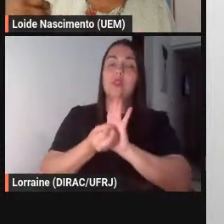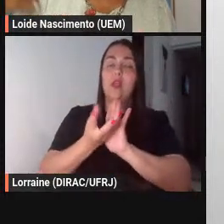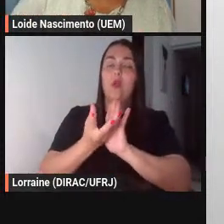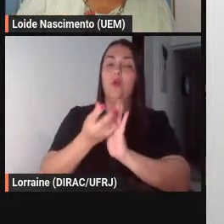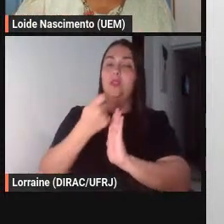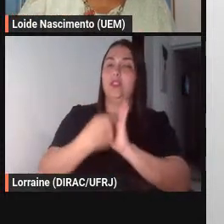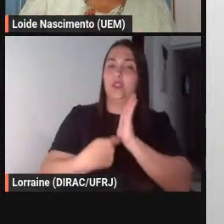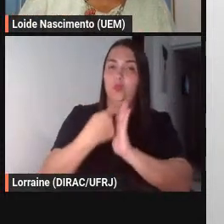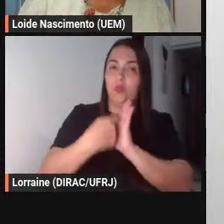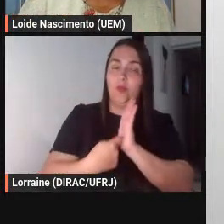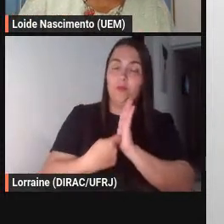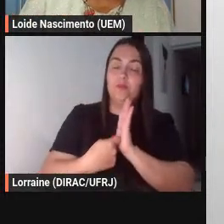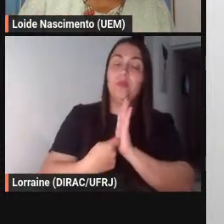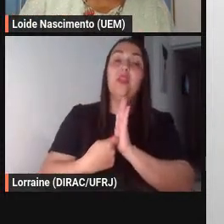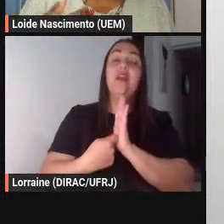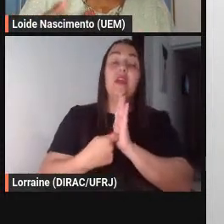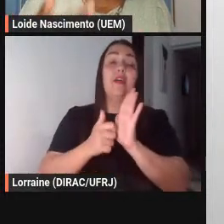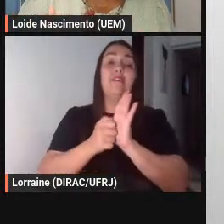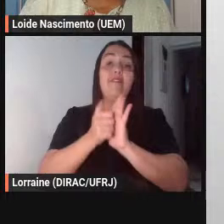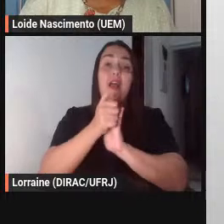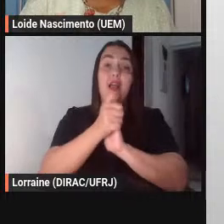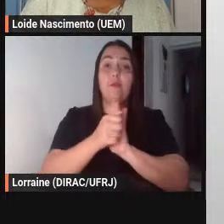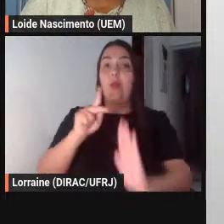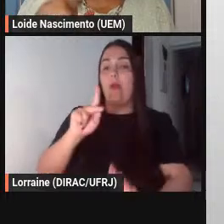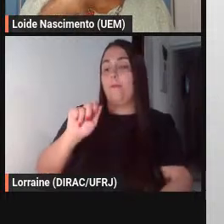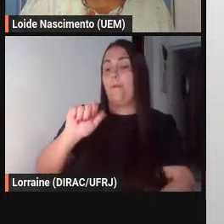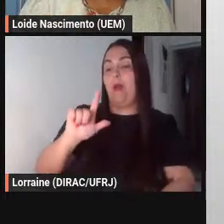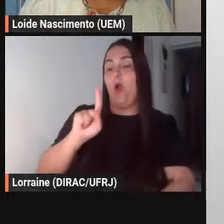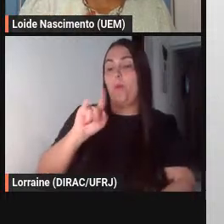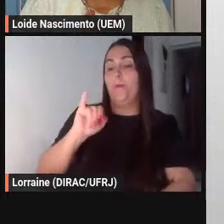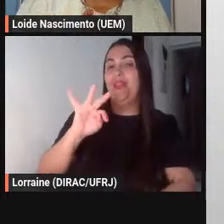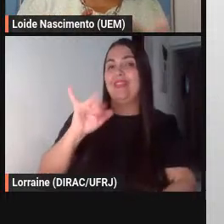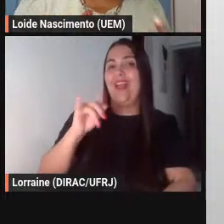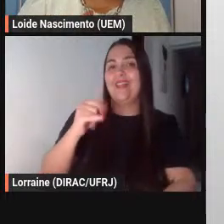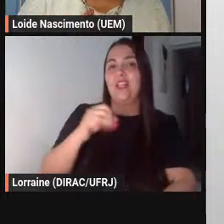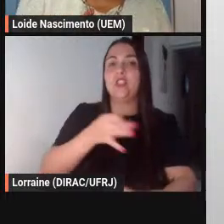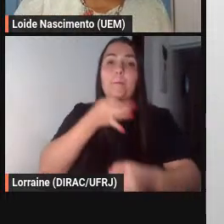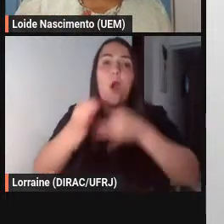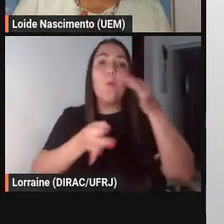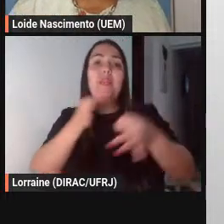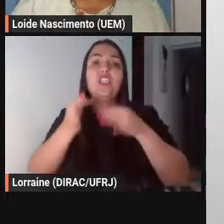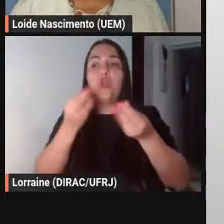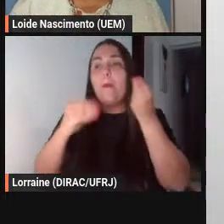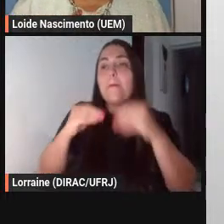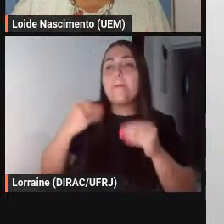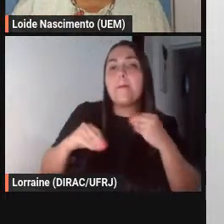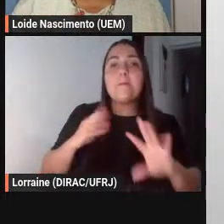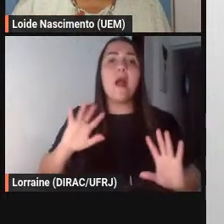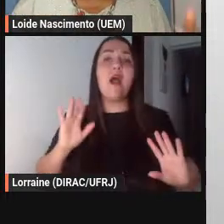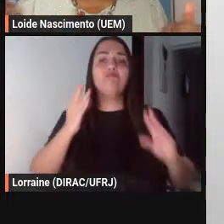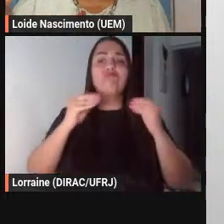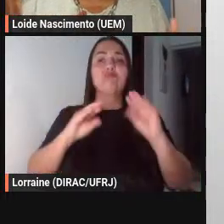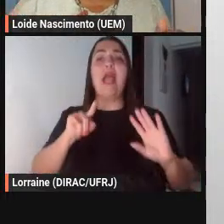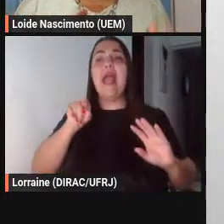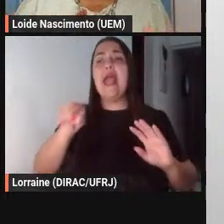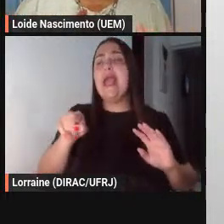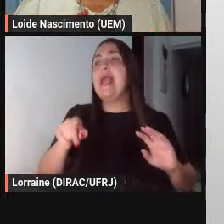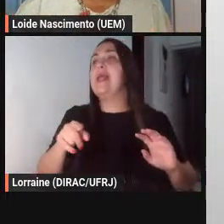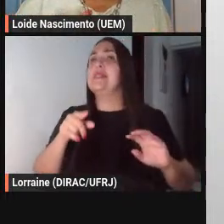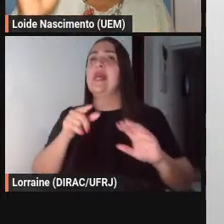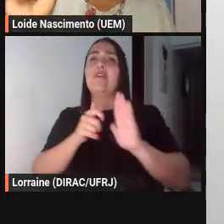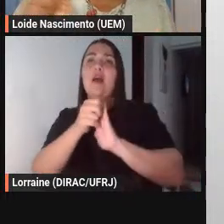fábulas palpitadas quer dizer eu dou palpite eu leio a fábula mas eu dou palpite eu relaciono essa fábula com a minha